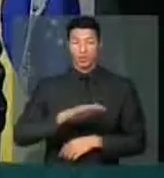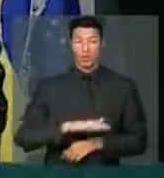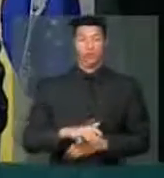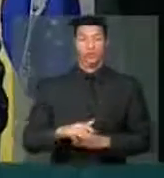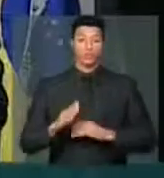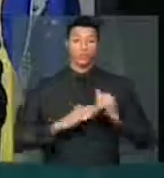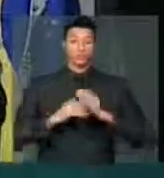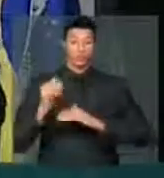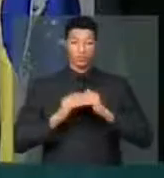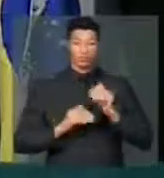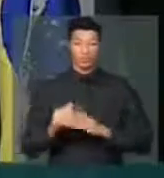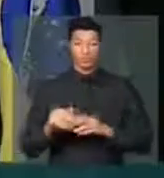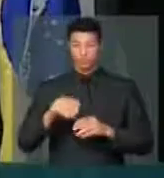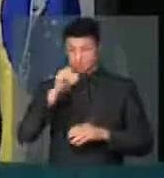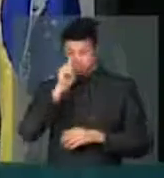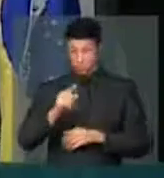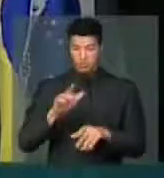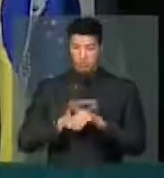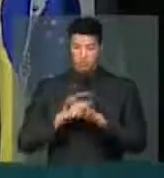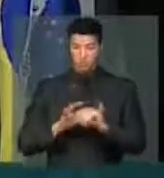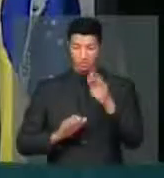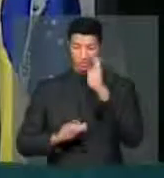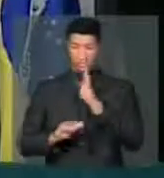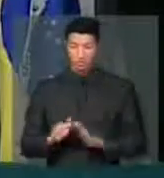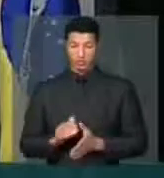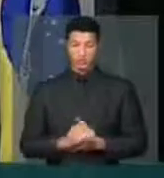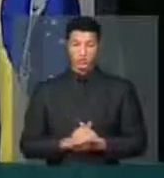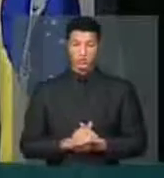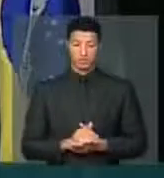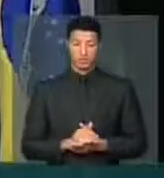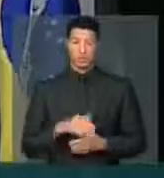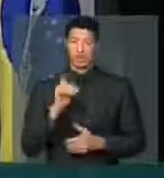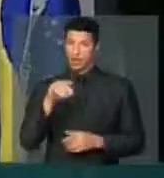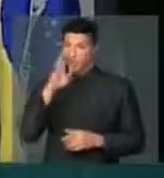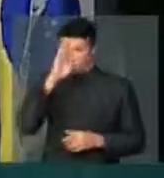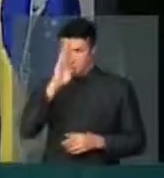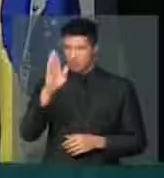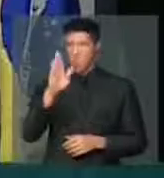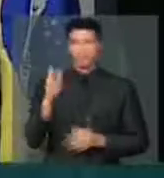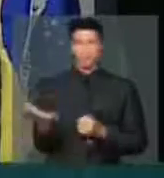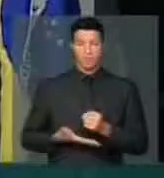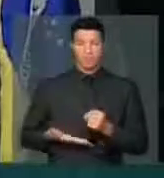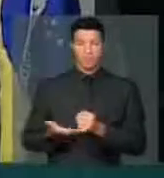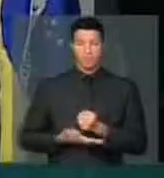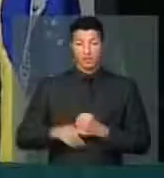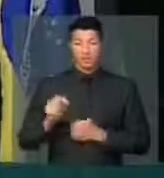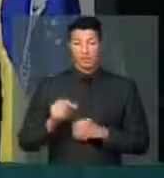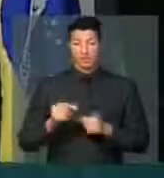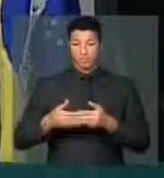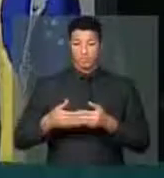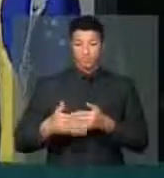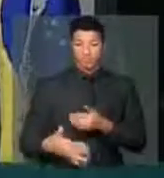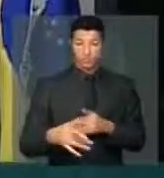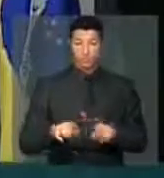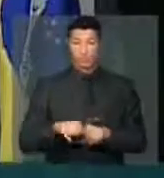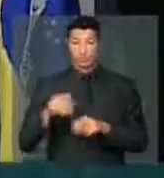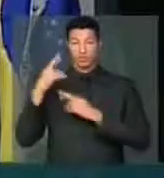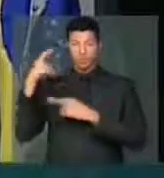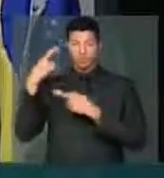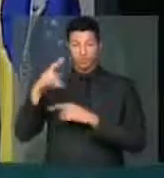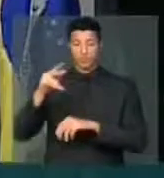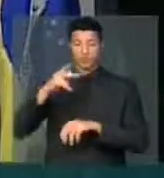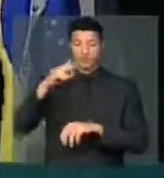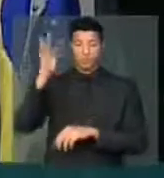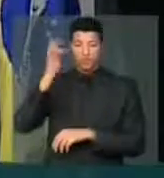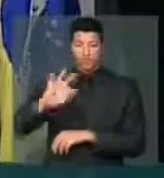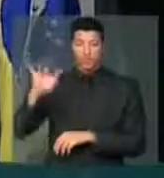sob o comando da legislação brasileira. Isso é um princípio elementar que decorre da Revolução Francesa